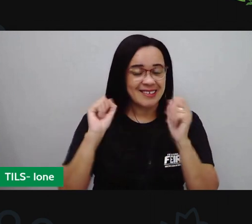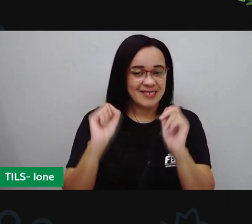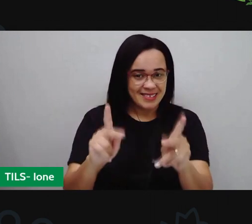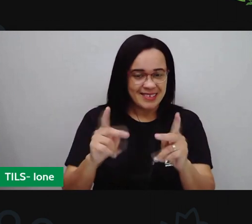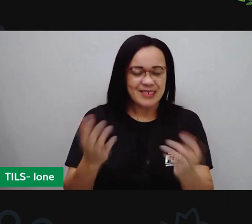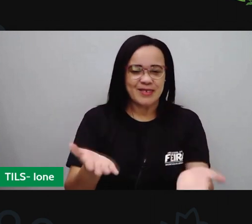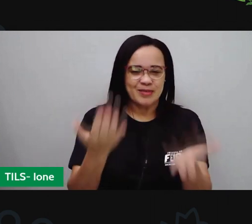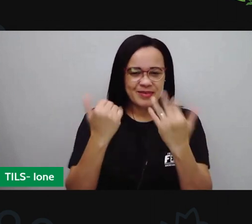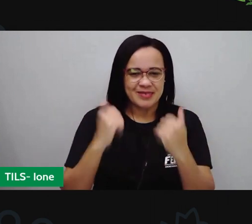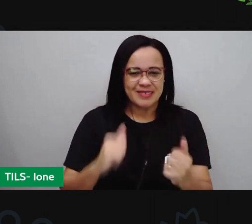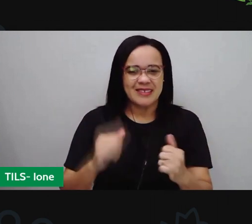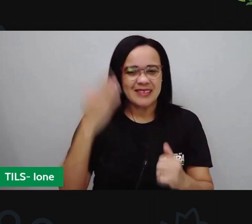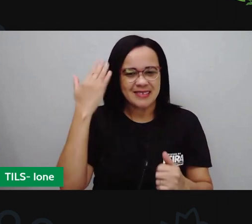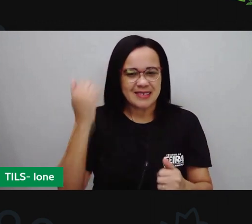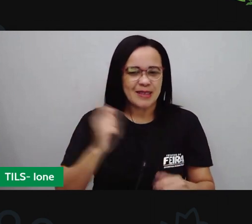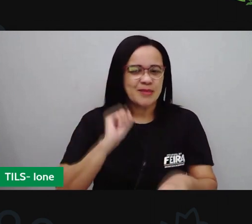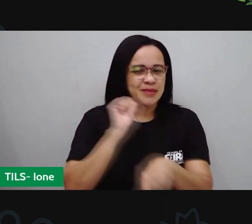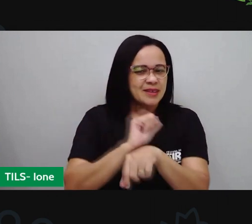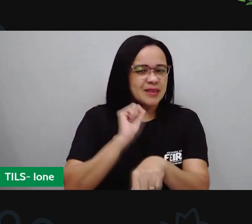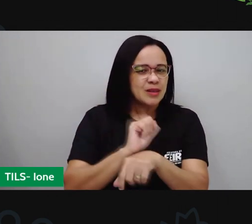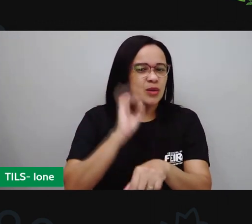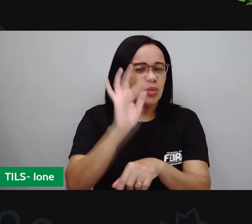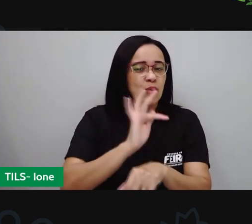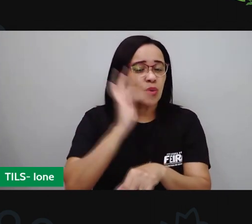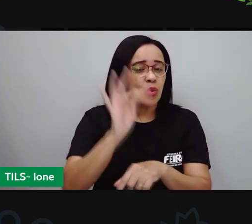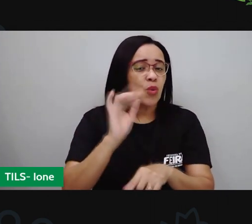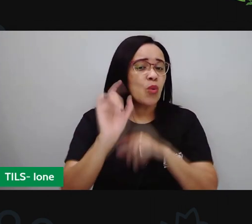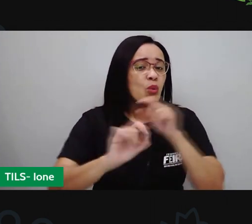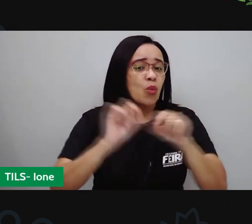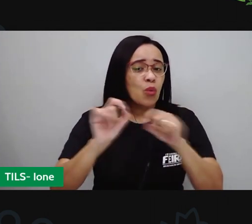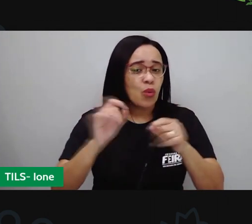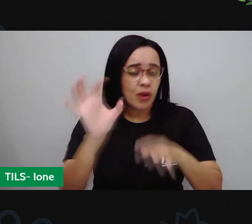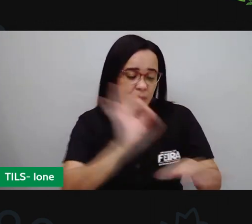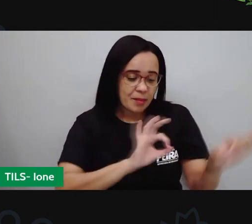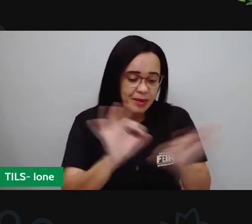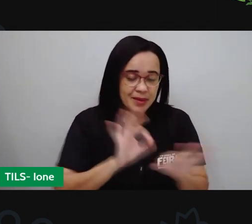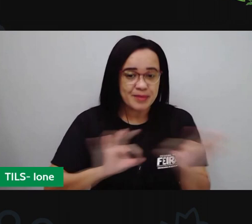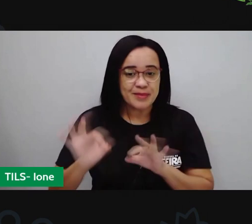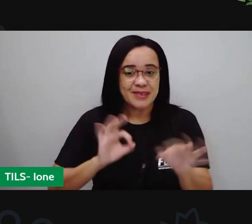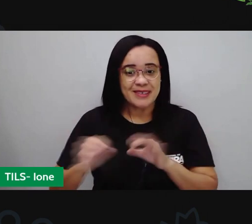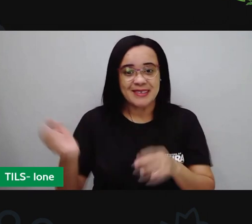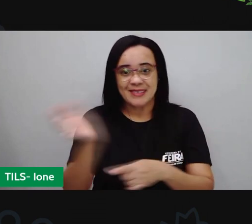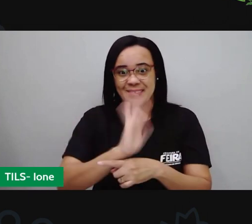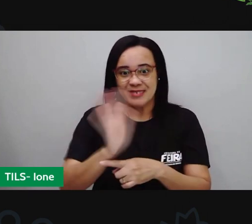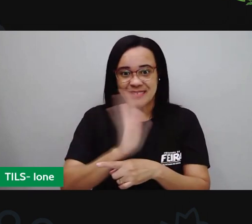saber, né? Tudo que nos espera, tudo que está preparado aí para a videoaula de hoje.